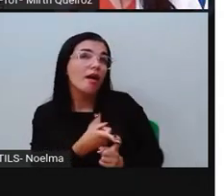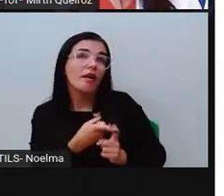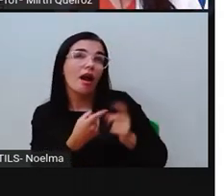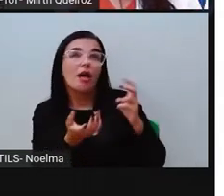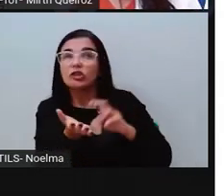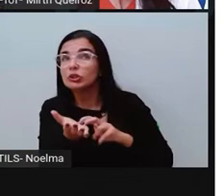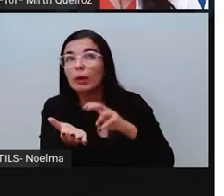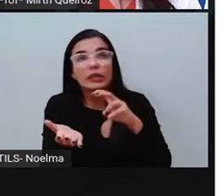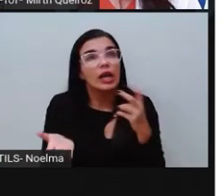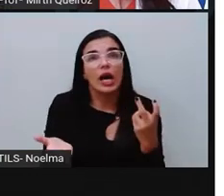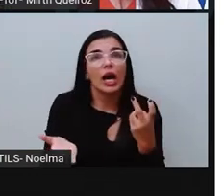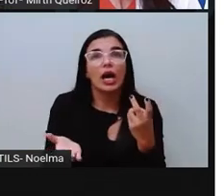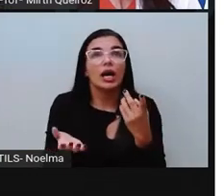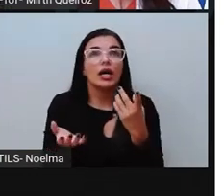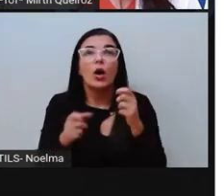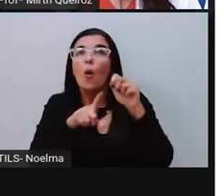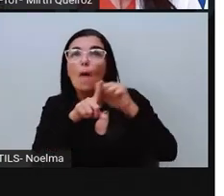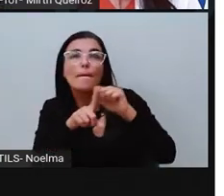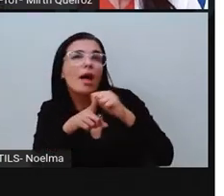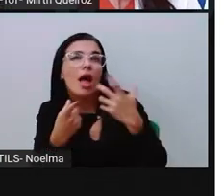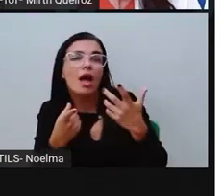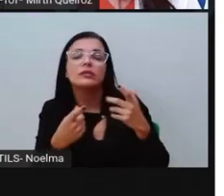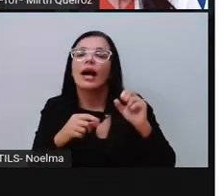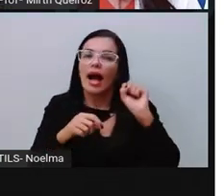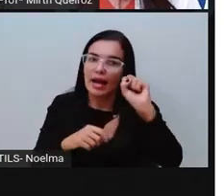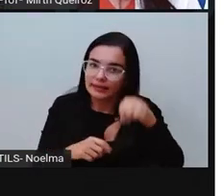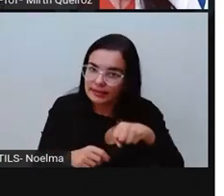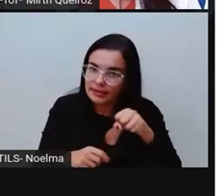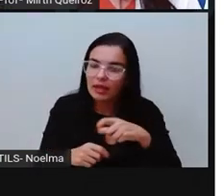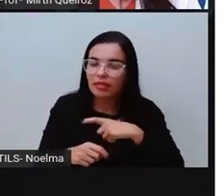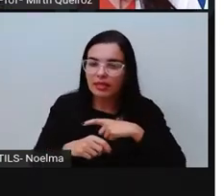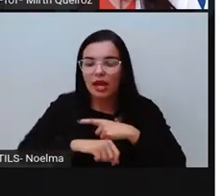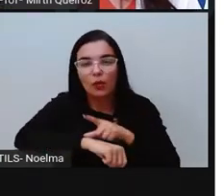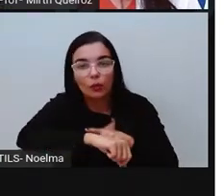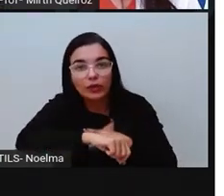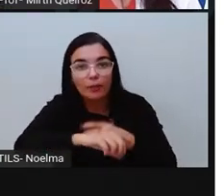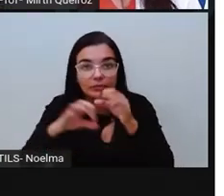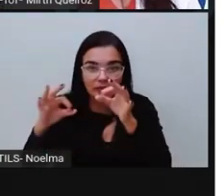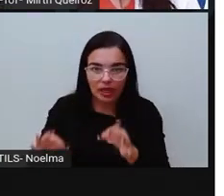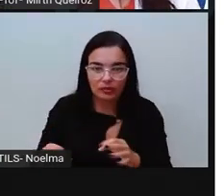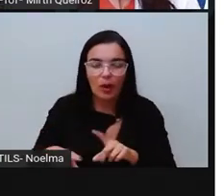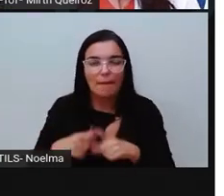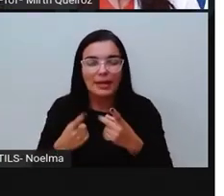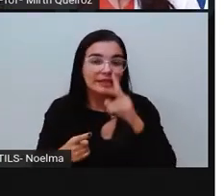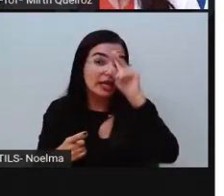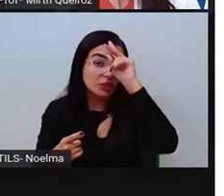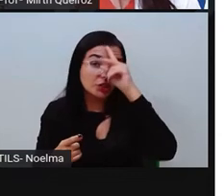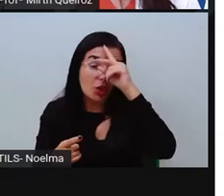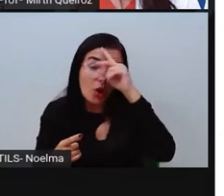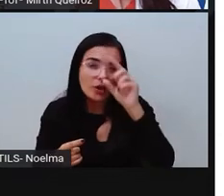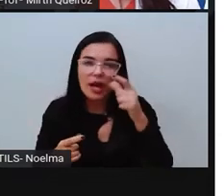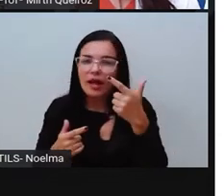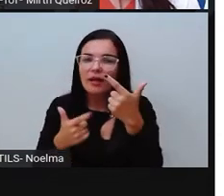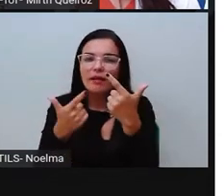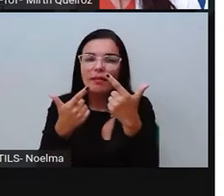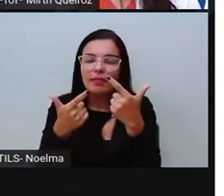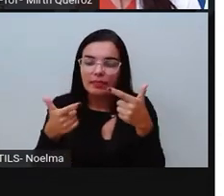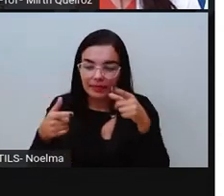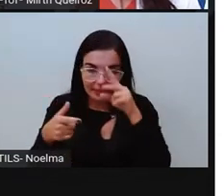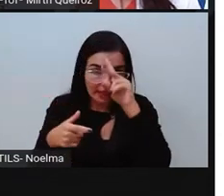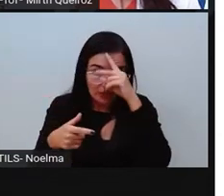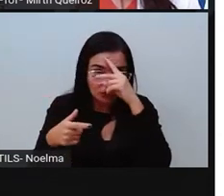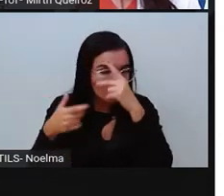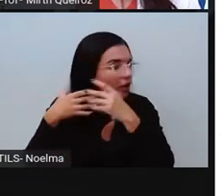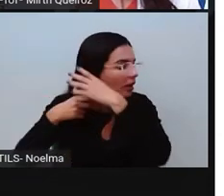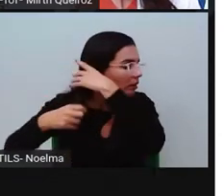estaríamos falando de um tempo cronológico. Mas, na história, tem sim um tempo, tem sim um espaço. O espaço é